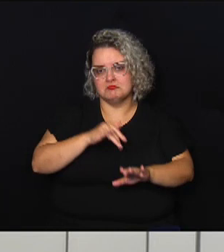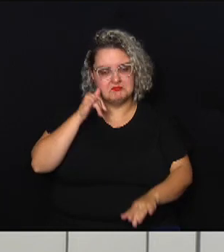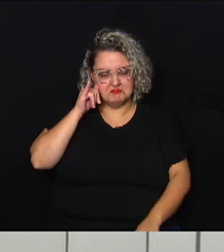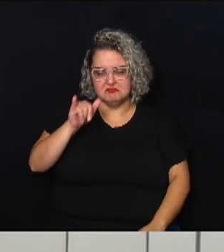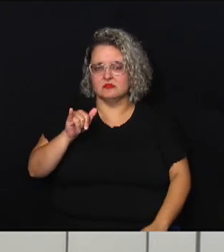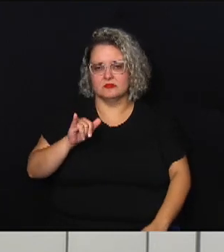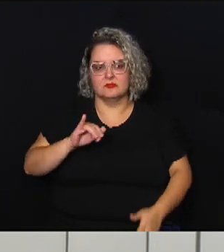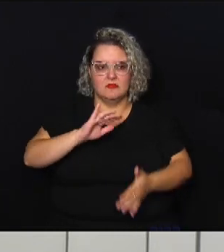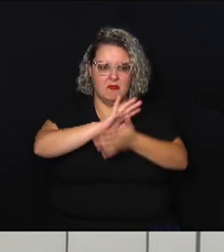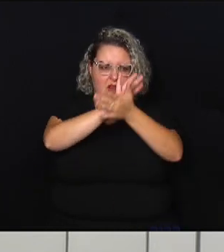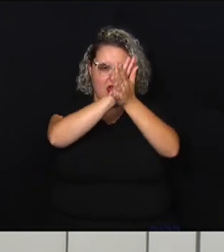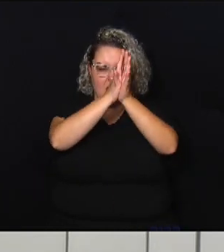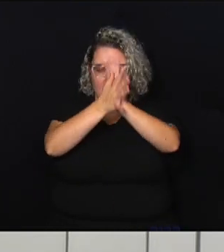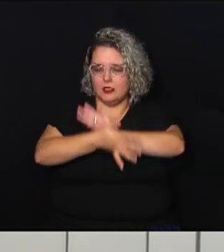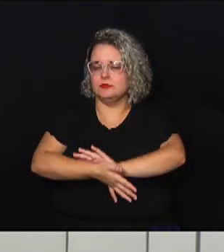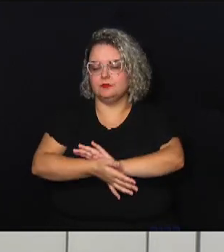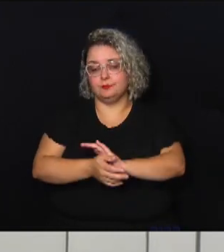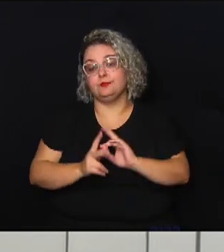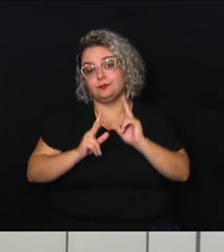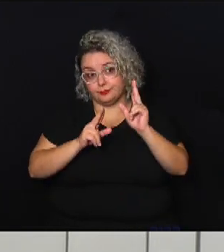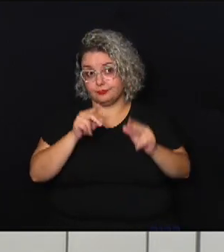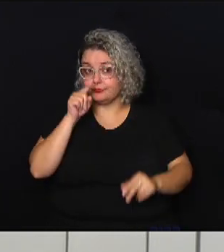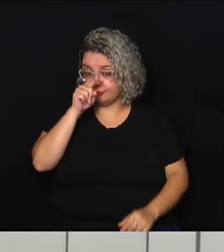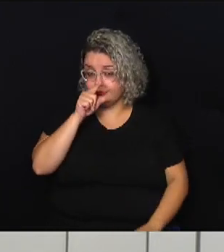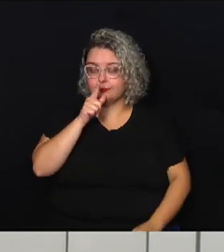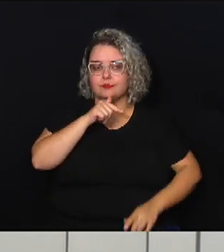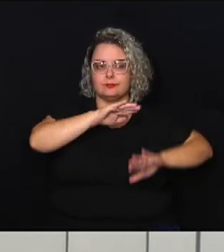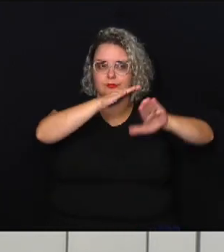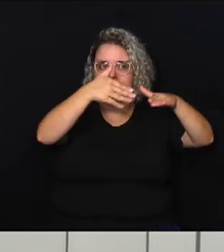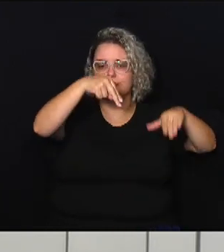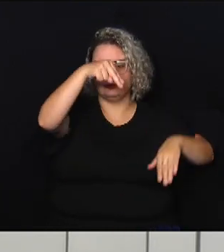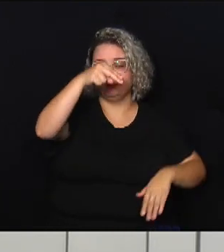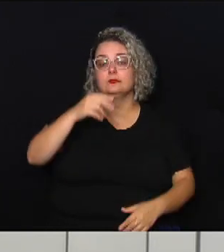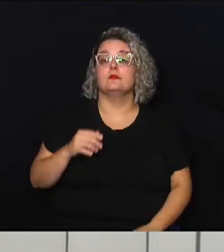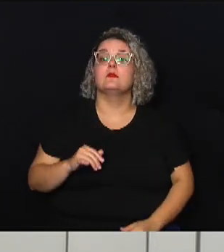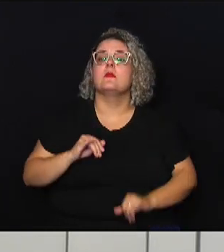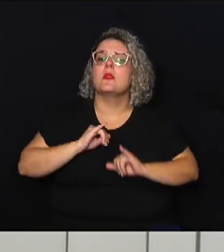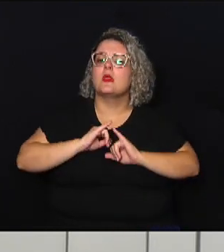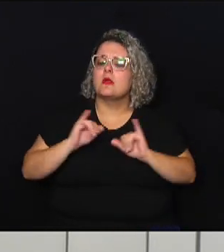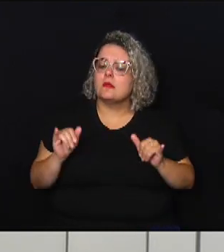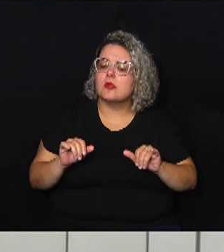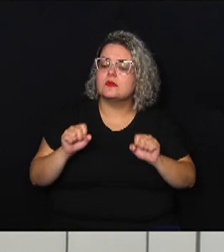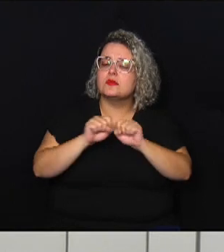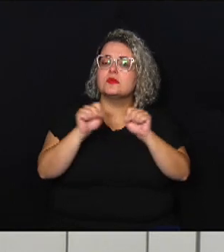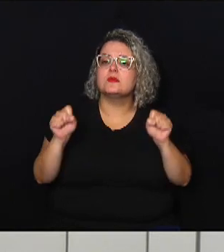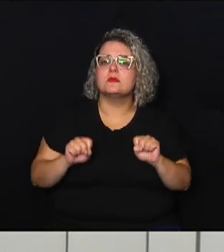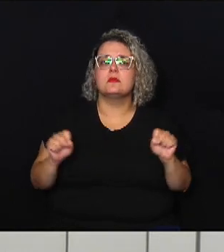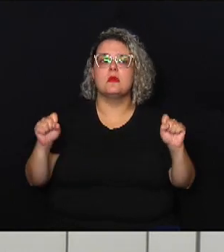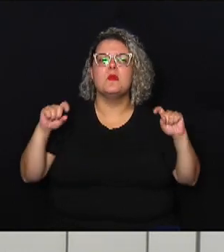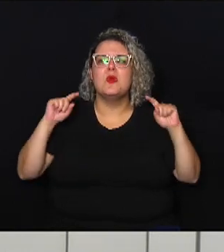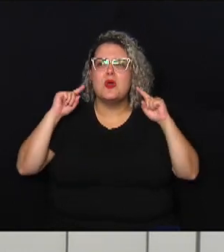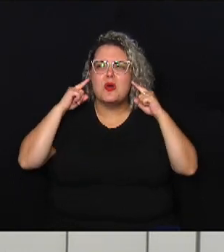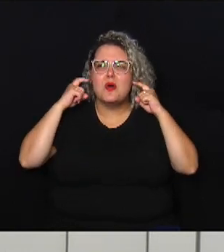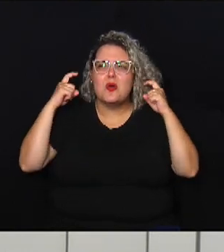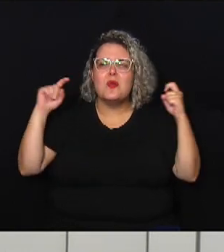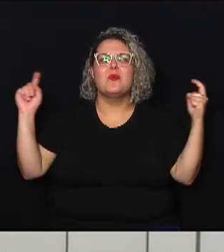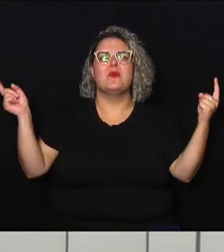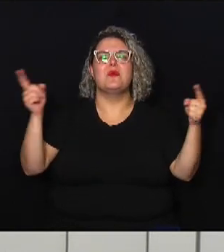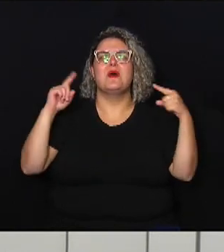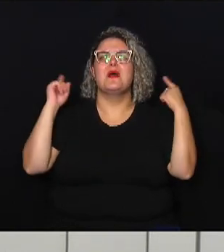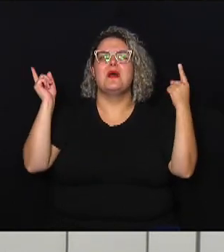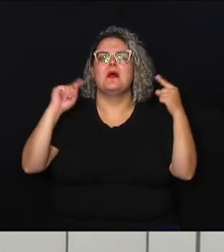como o que ocorreu em São Sebastião e ele inclusive falou de um novo sistema de sirenes em áreas de risco no litoral